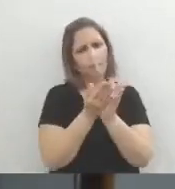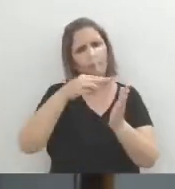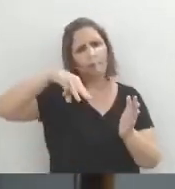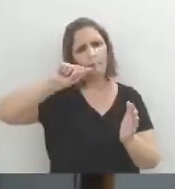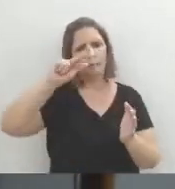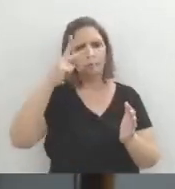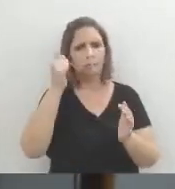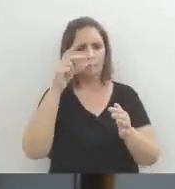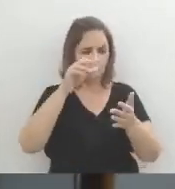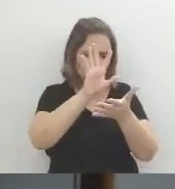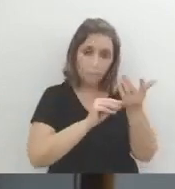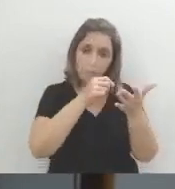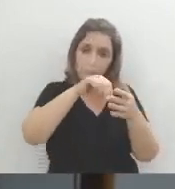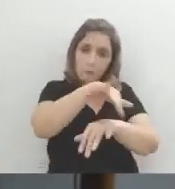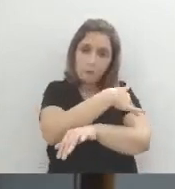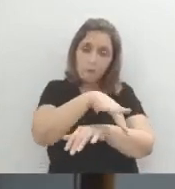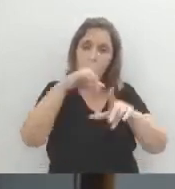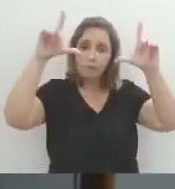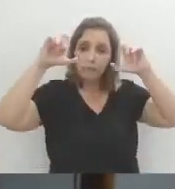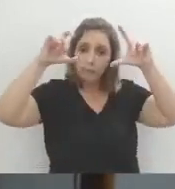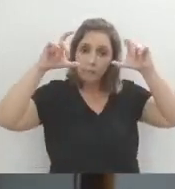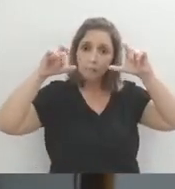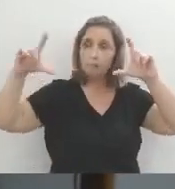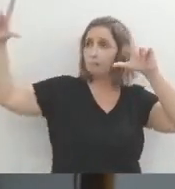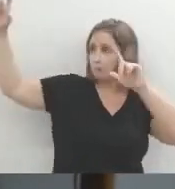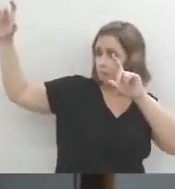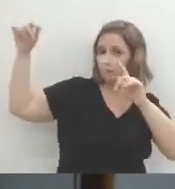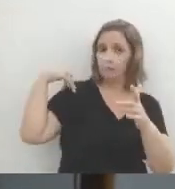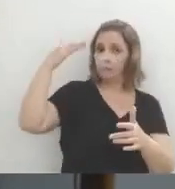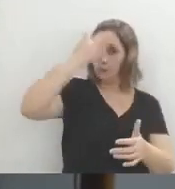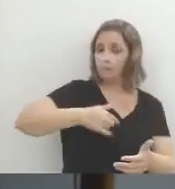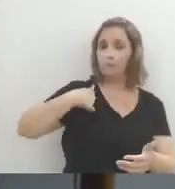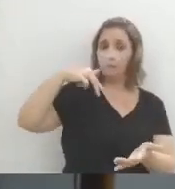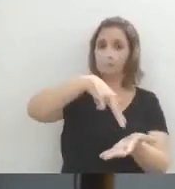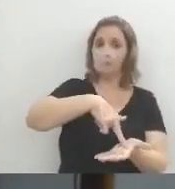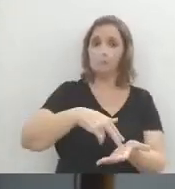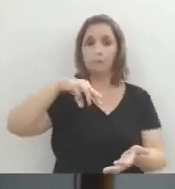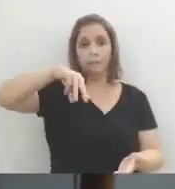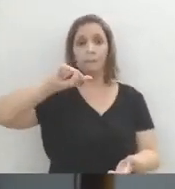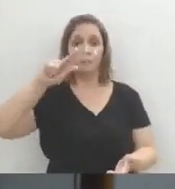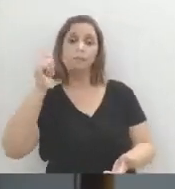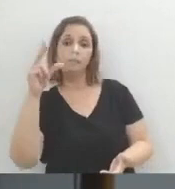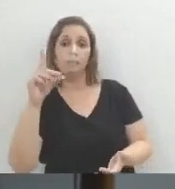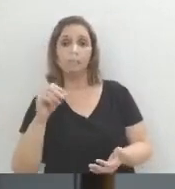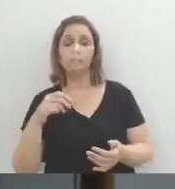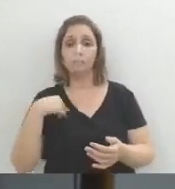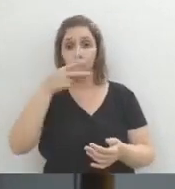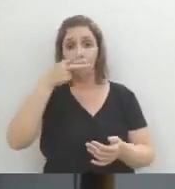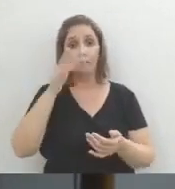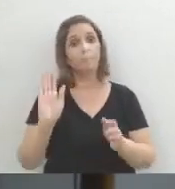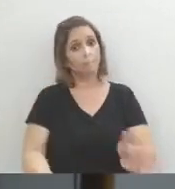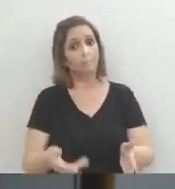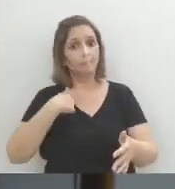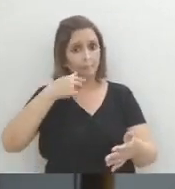anota o nome das ruas e vai lá tirar foto pra dizer, eu estou aqui onde o Machado de Assis citou, na